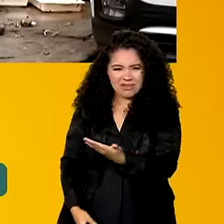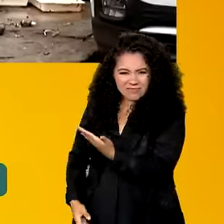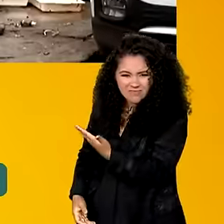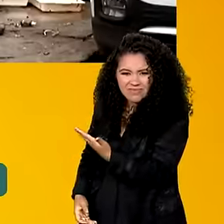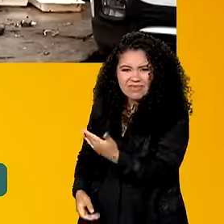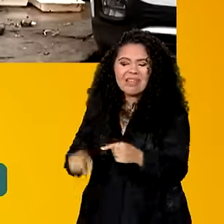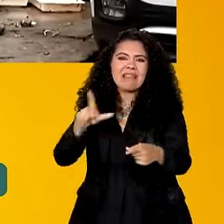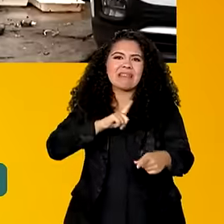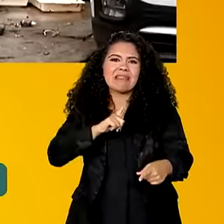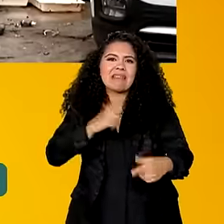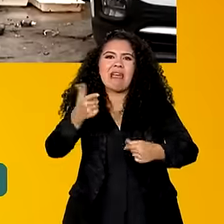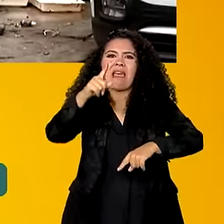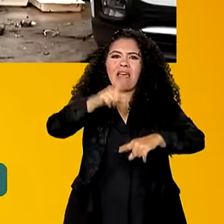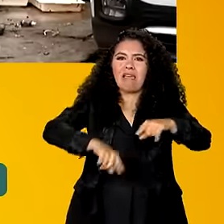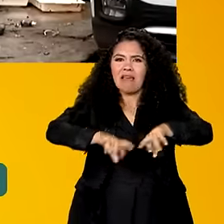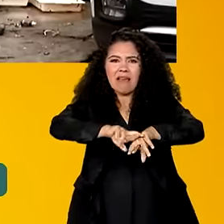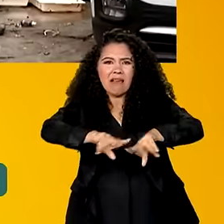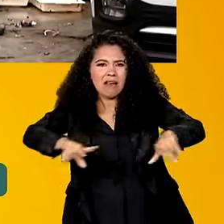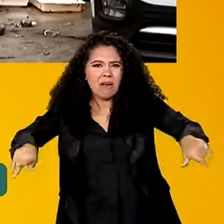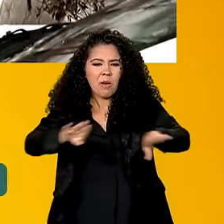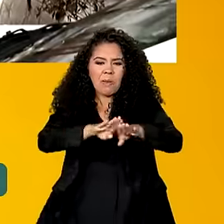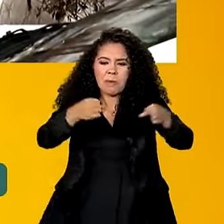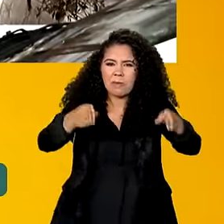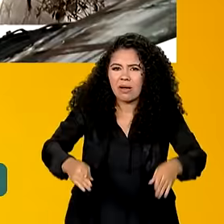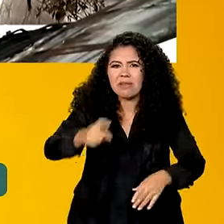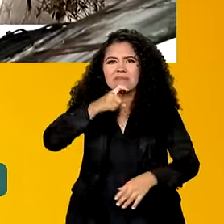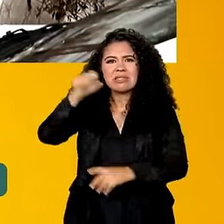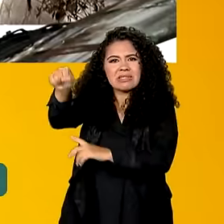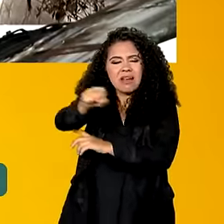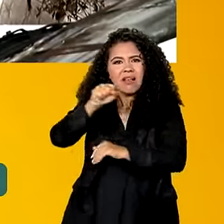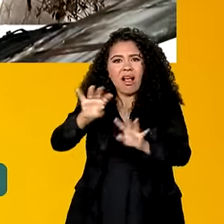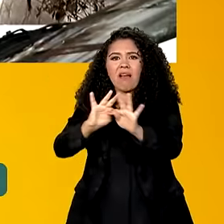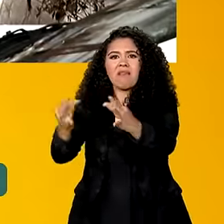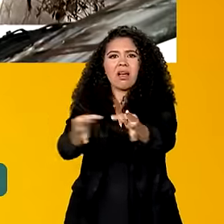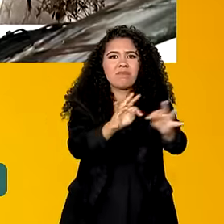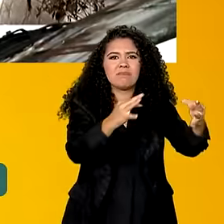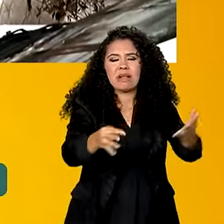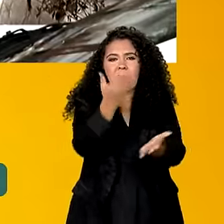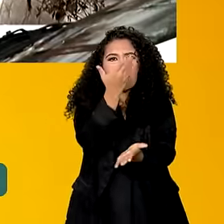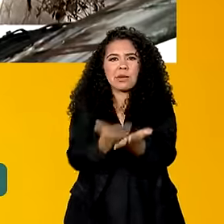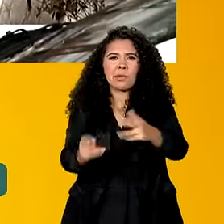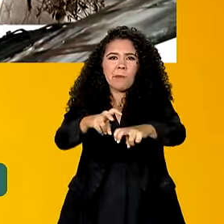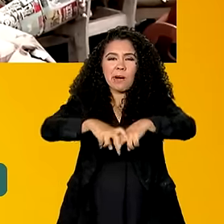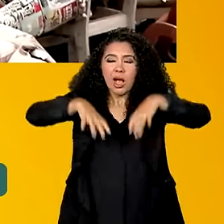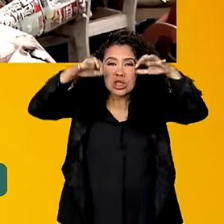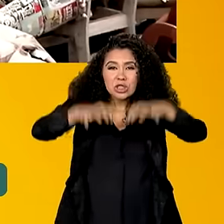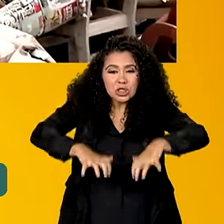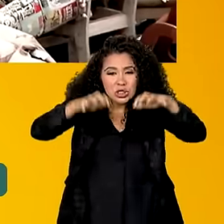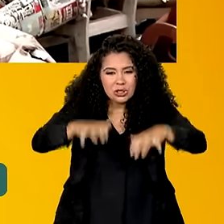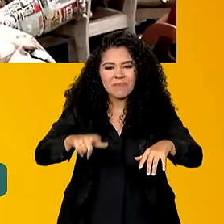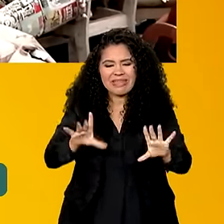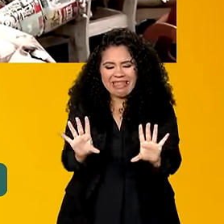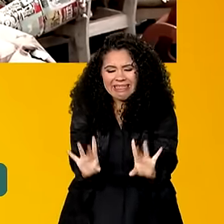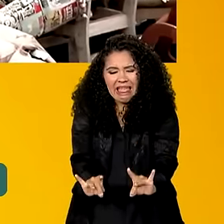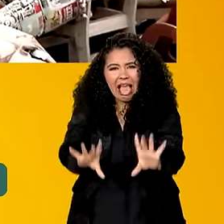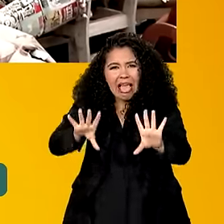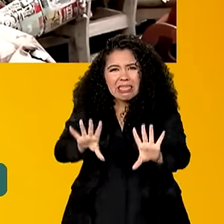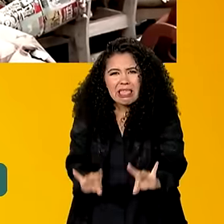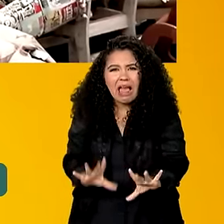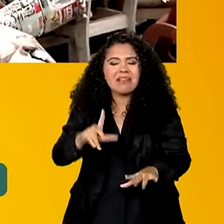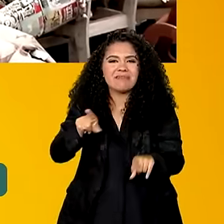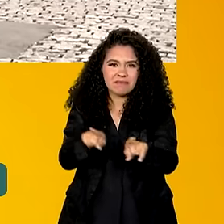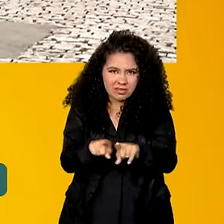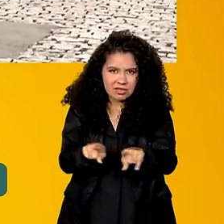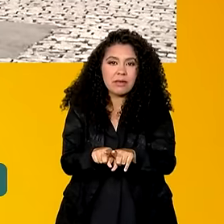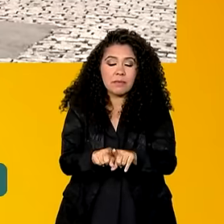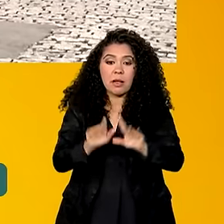eletrônicos, móveis, tudo que as famílias perderam com as enchentes. E lama, claro. Mas esse